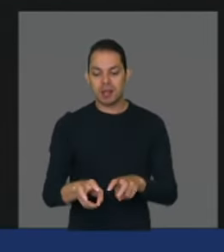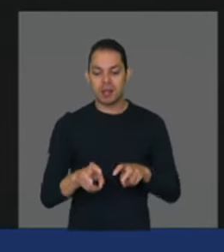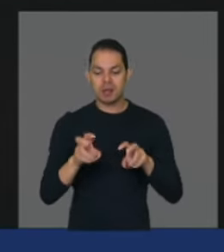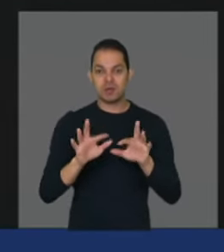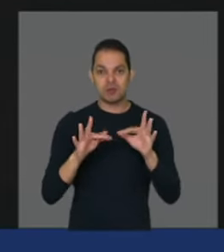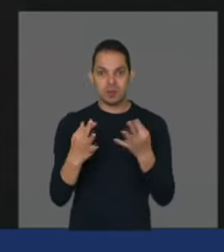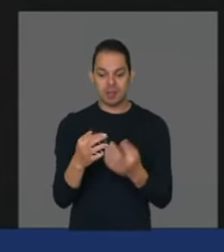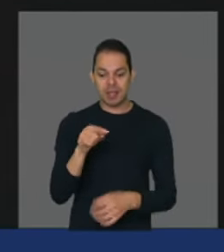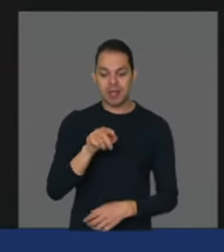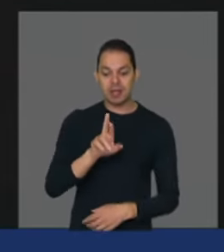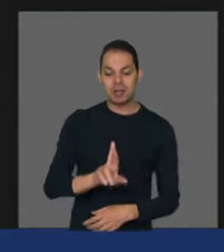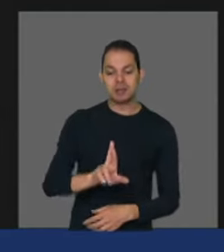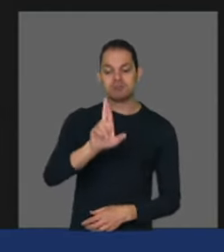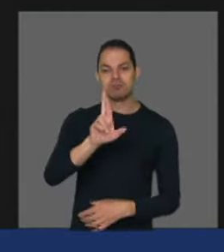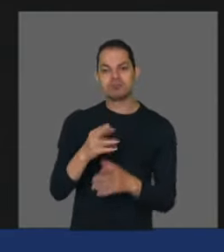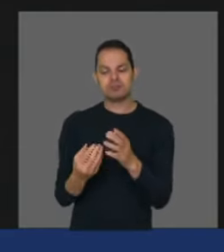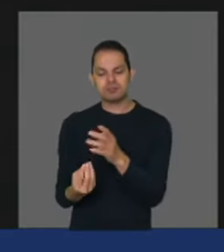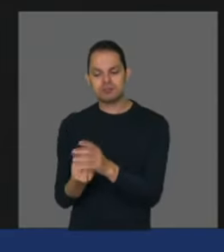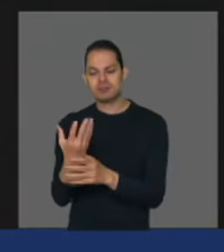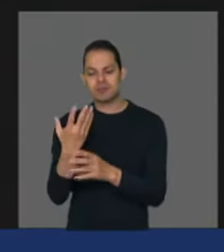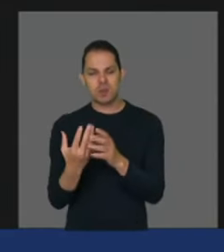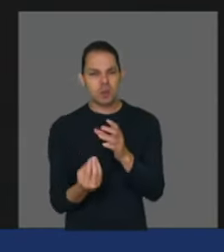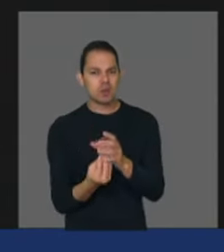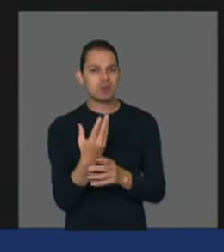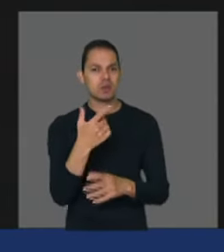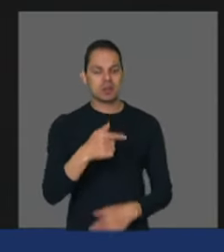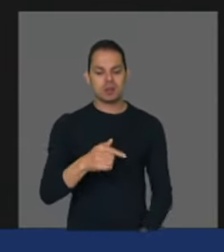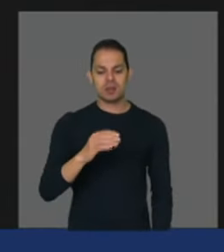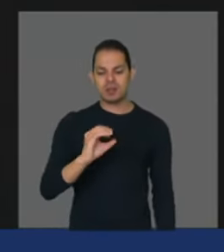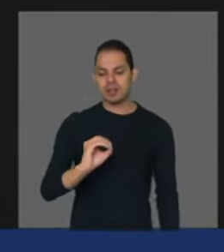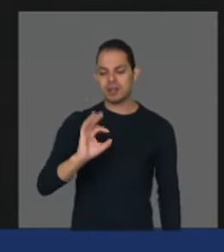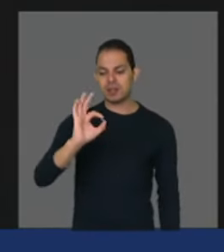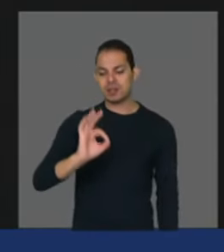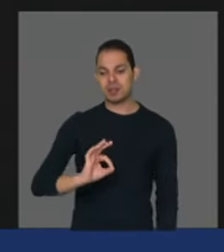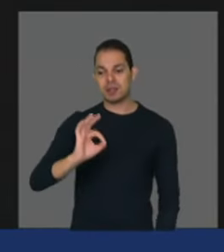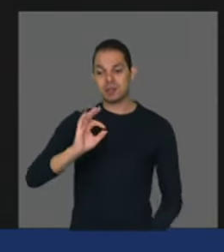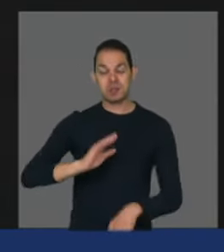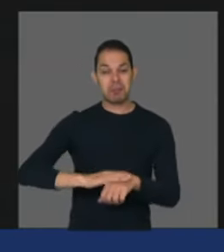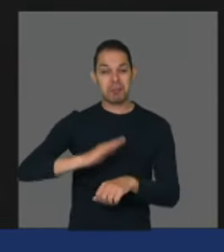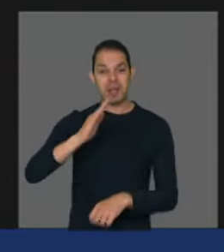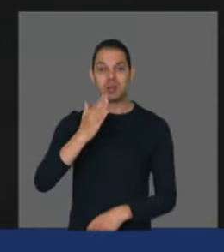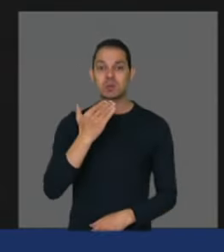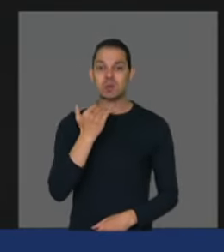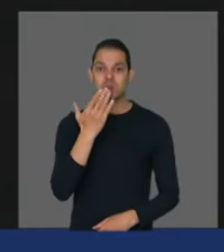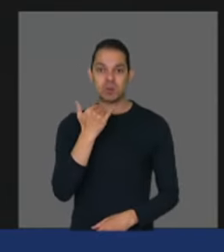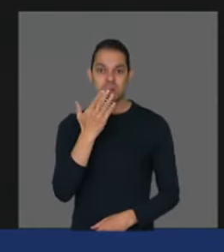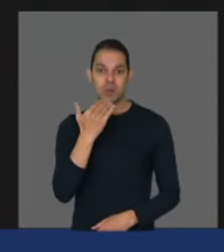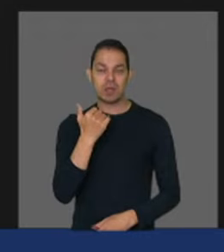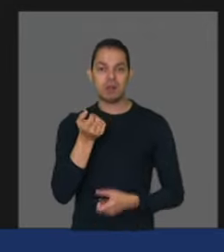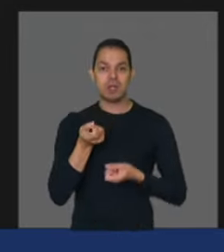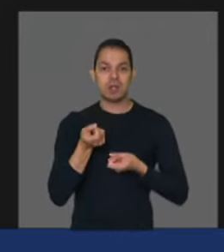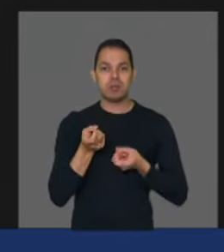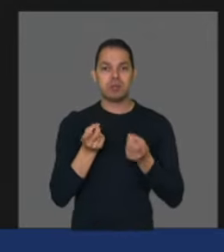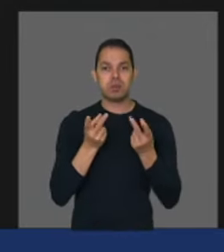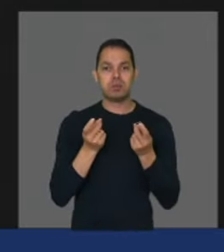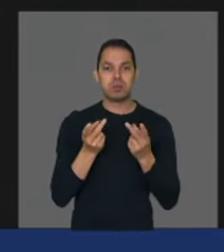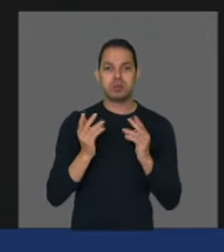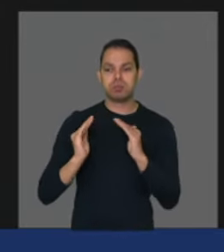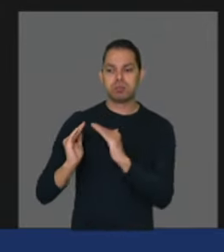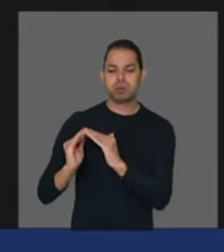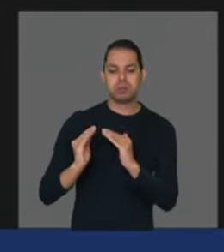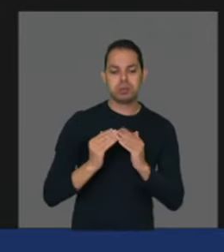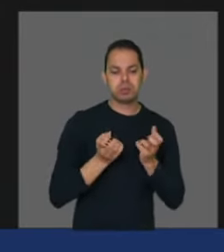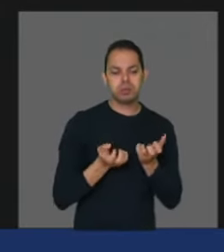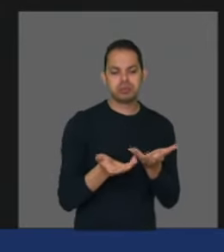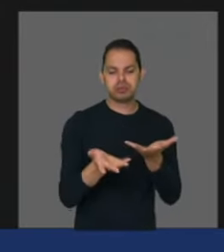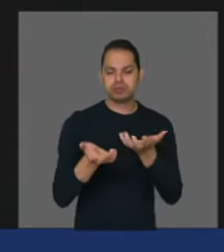para produzir mais de 70% do alimento que chega na casa de cada cidadão e